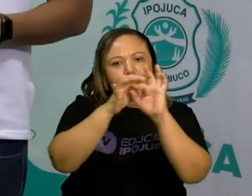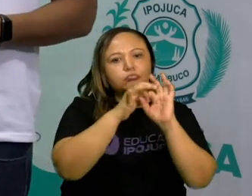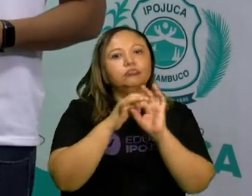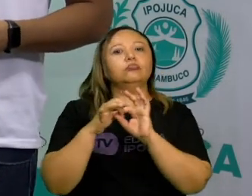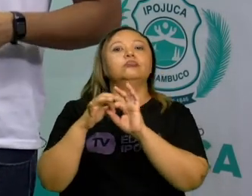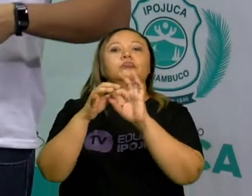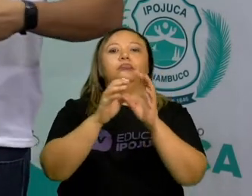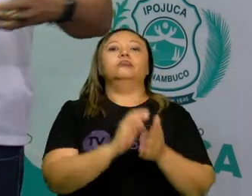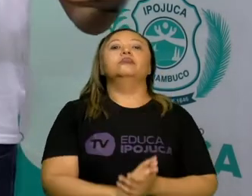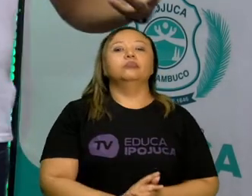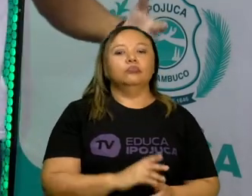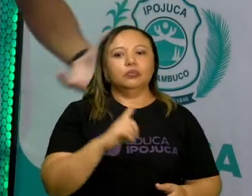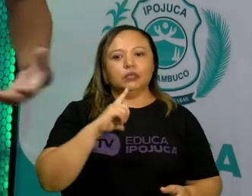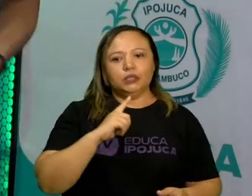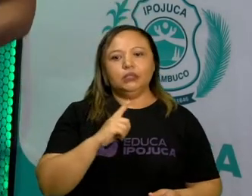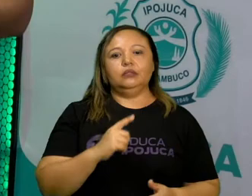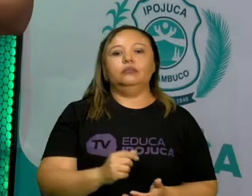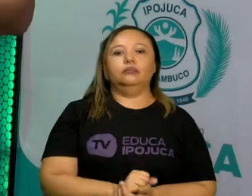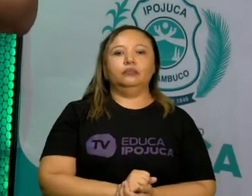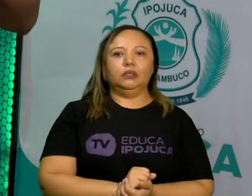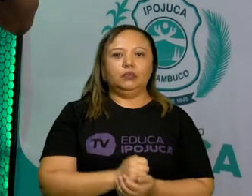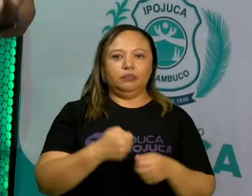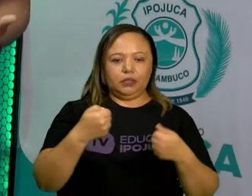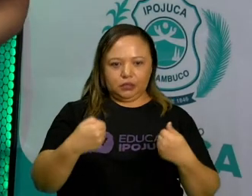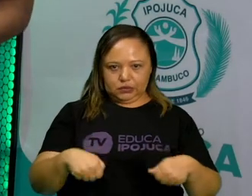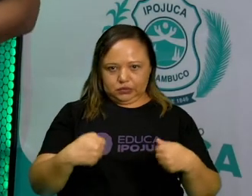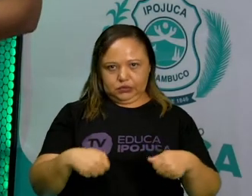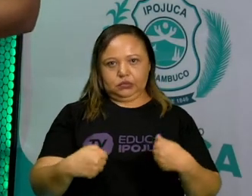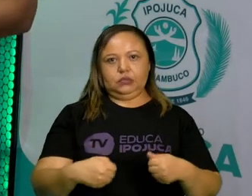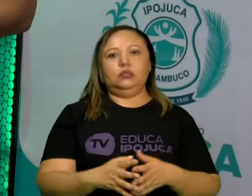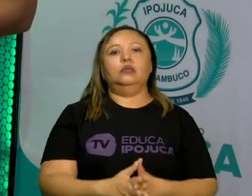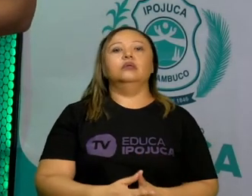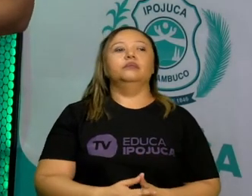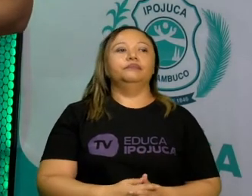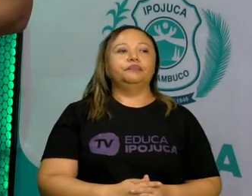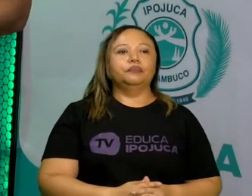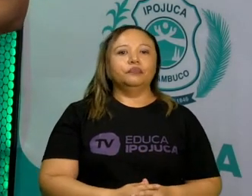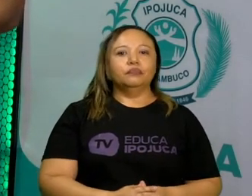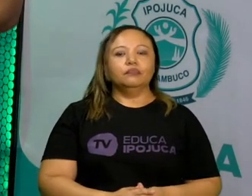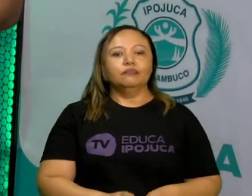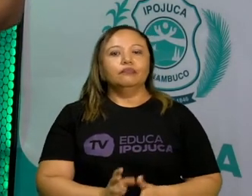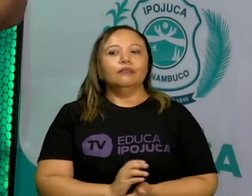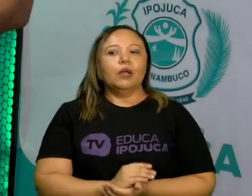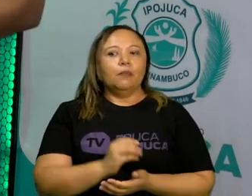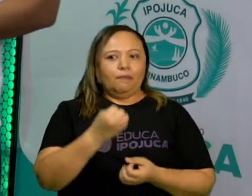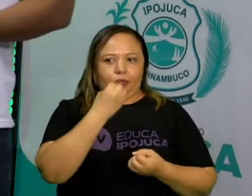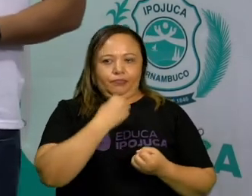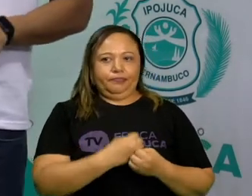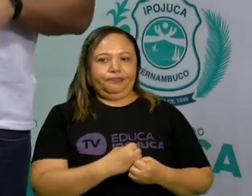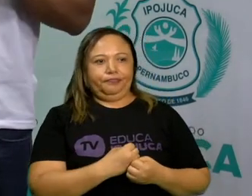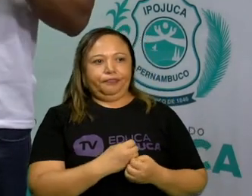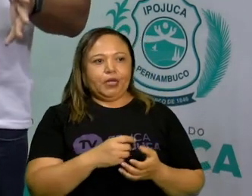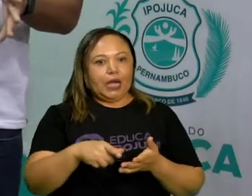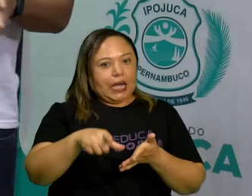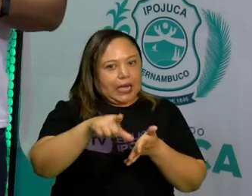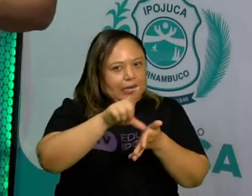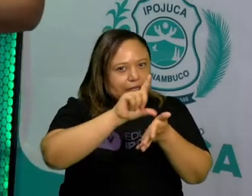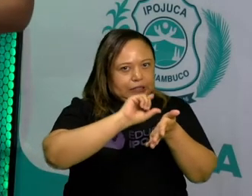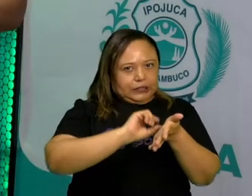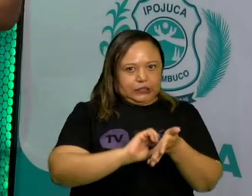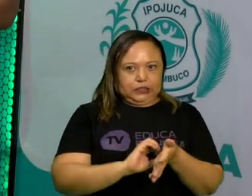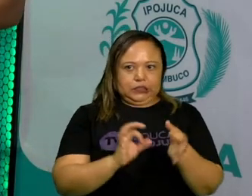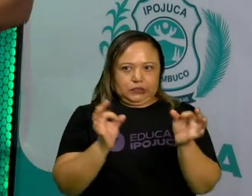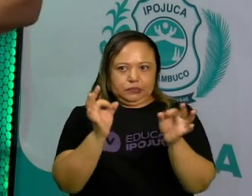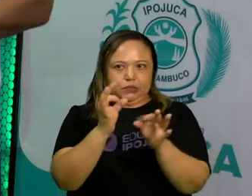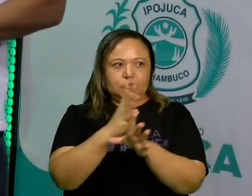histórias também, além das questões motoras que vão ser desenvolvidas, tá? Bom, antes de finalizarmos,